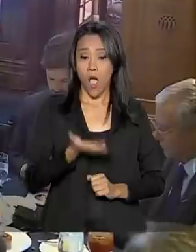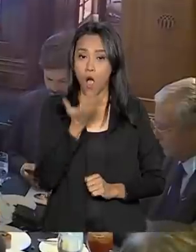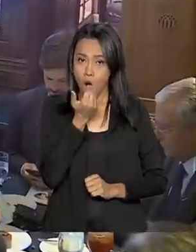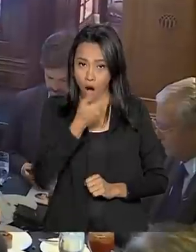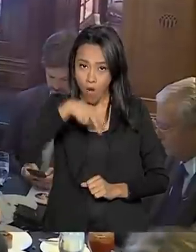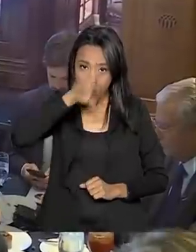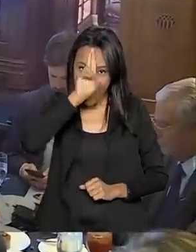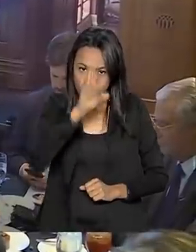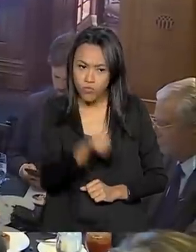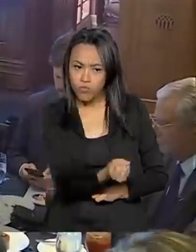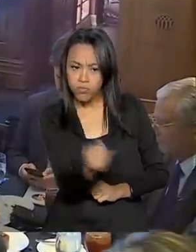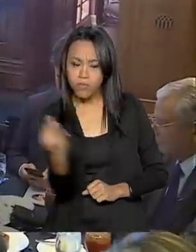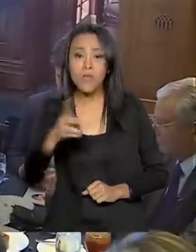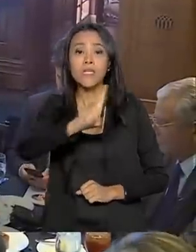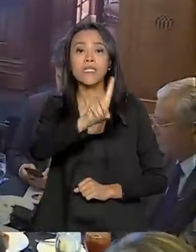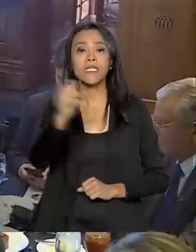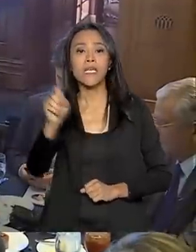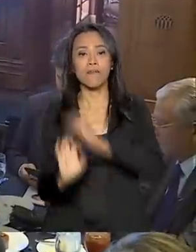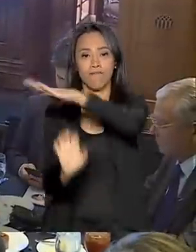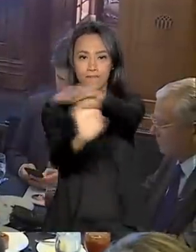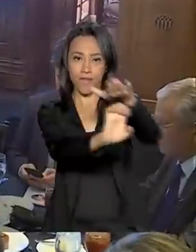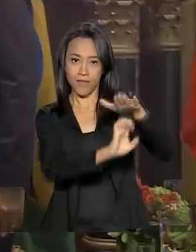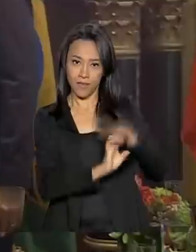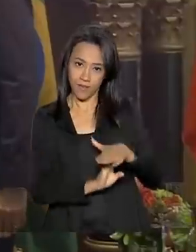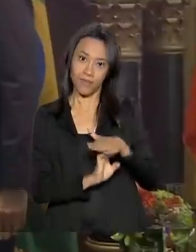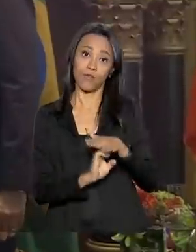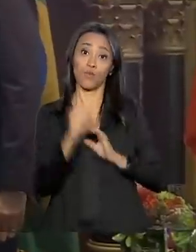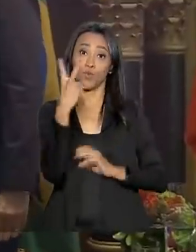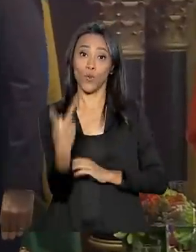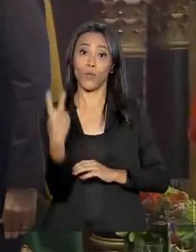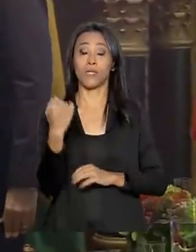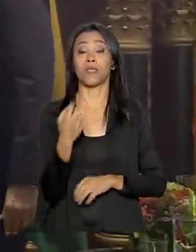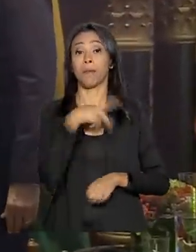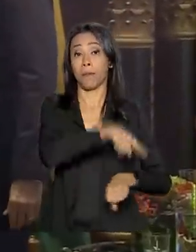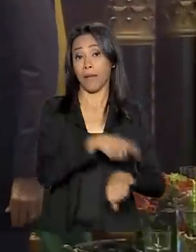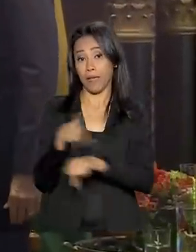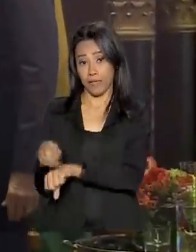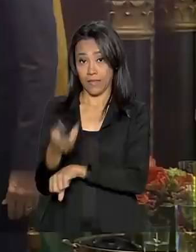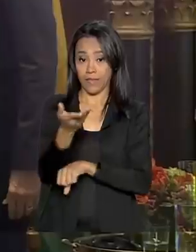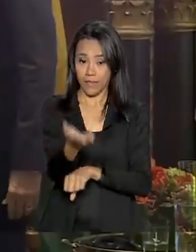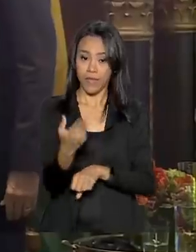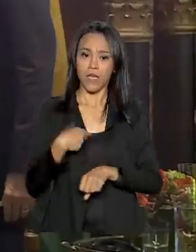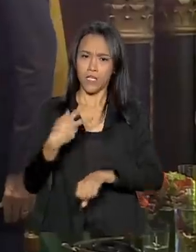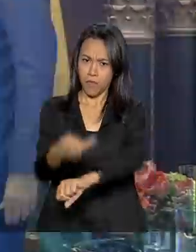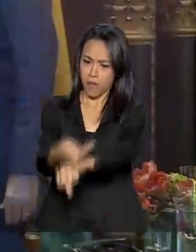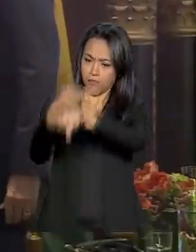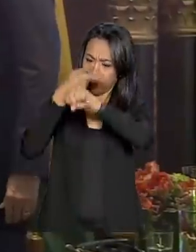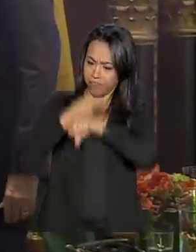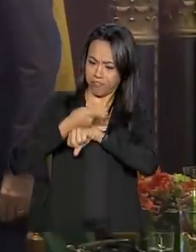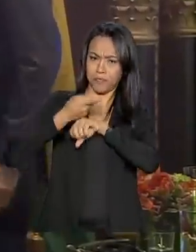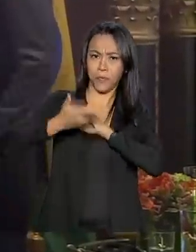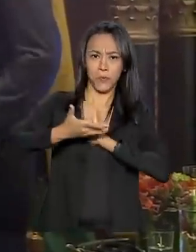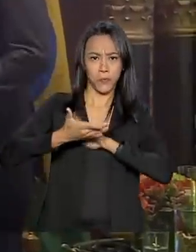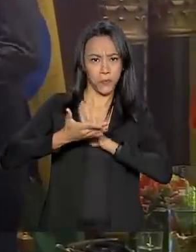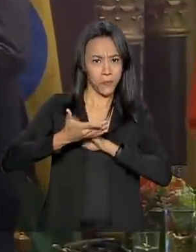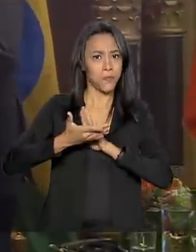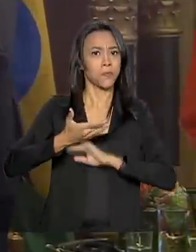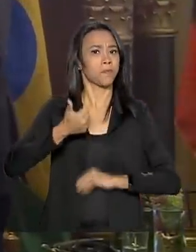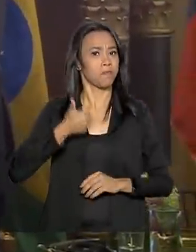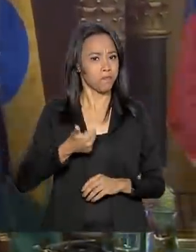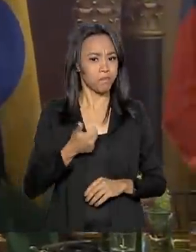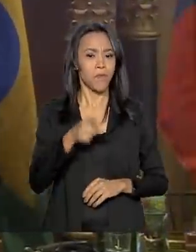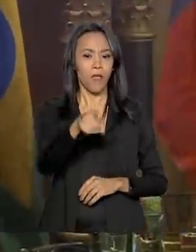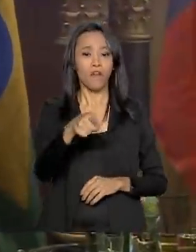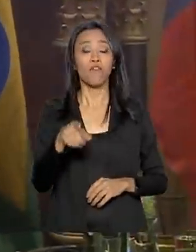reuniu mais de 100 empresários e investidores dos dois países, o presidente Jair Bolsonaro recebeu o prêmio personalidade do ano. A homenagem,